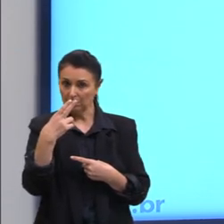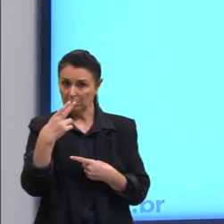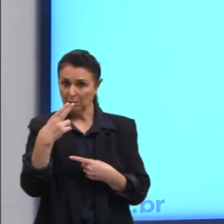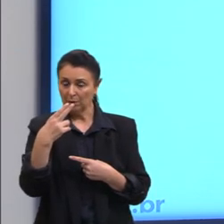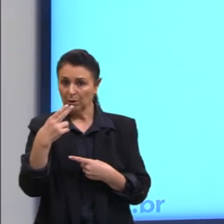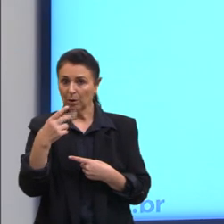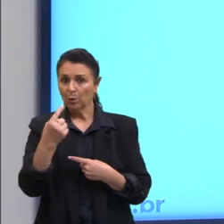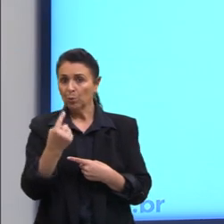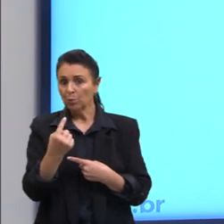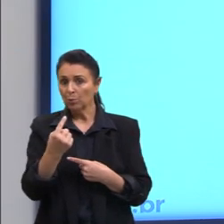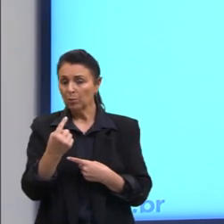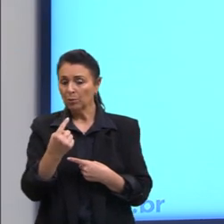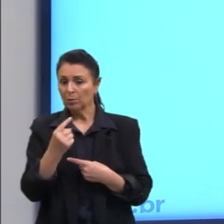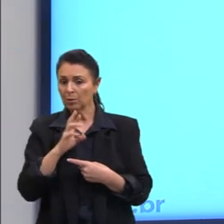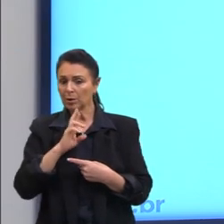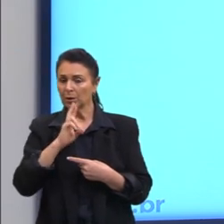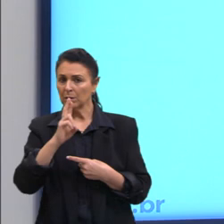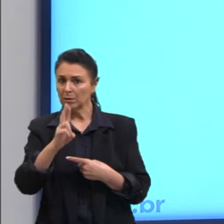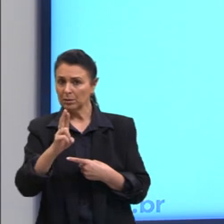respondendo